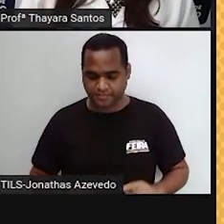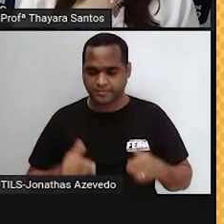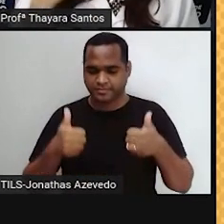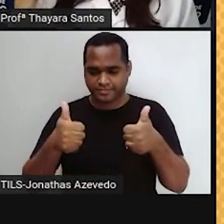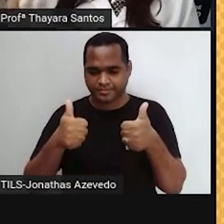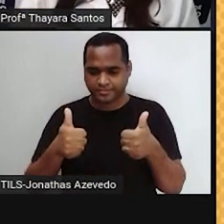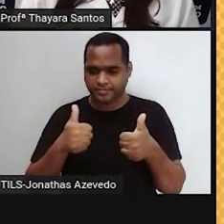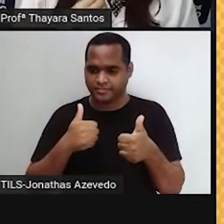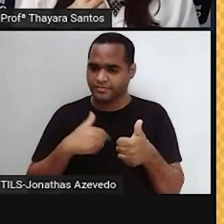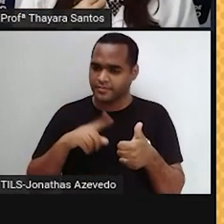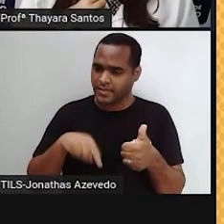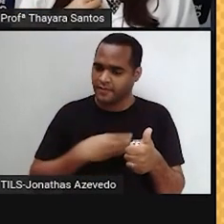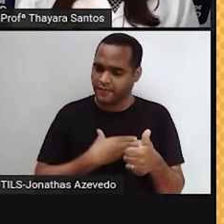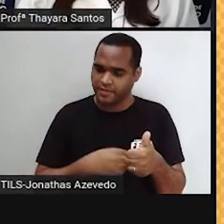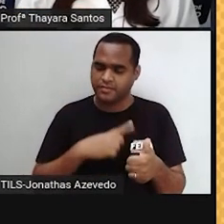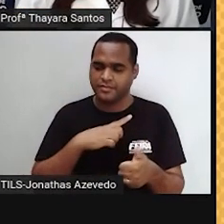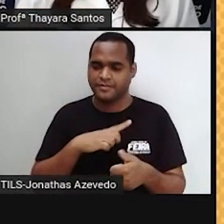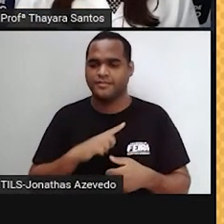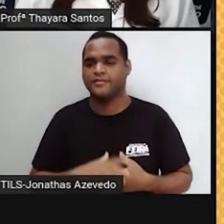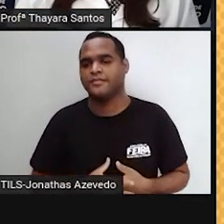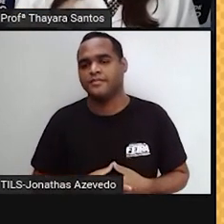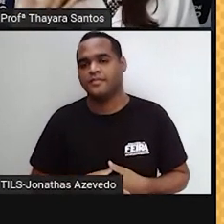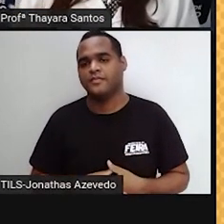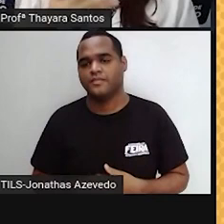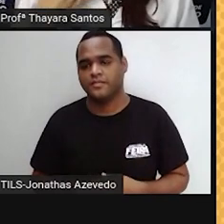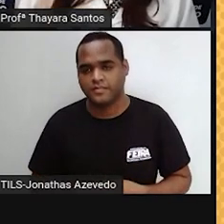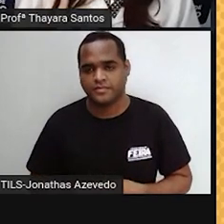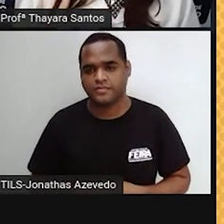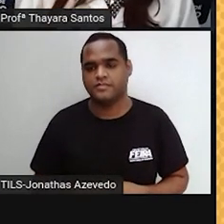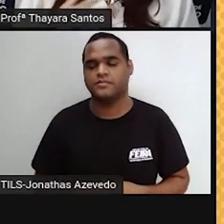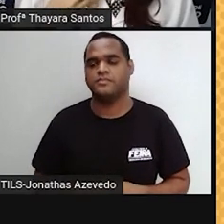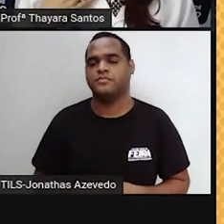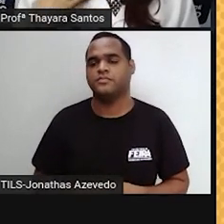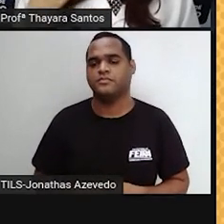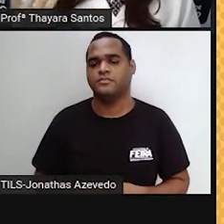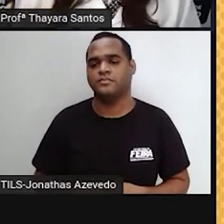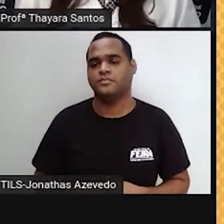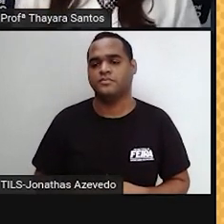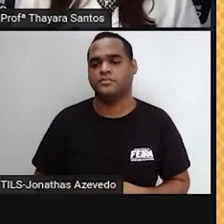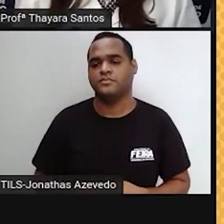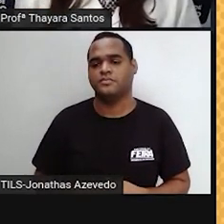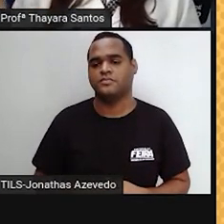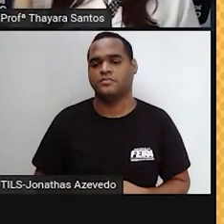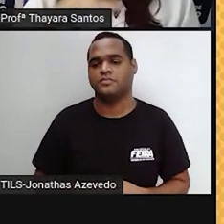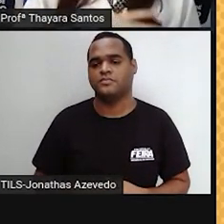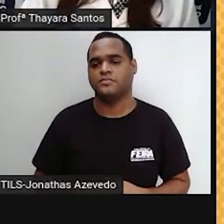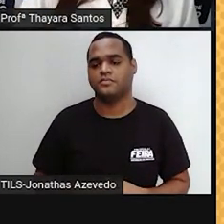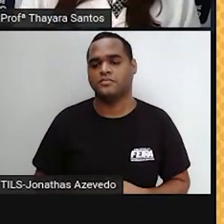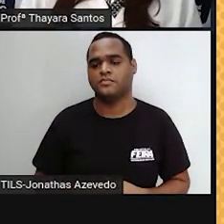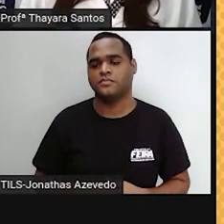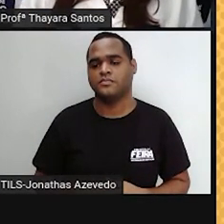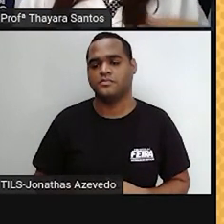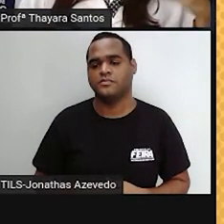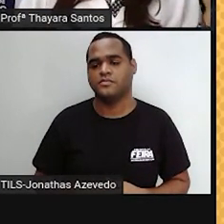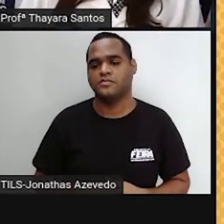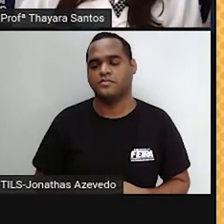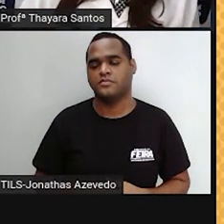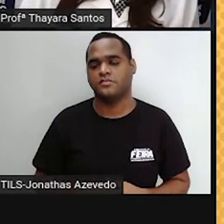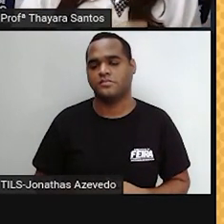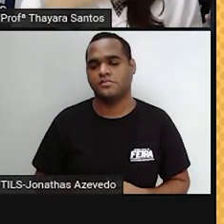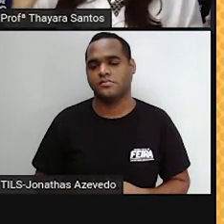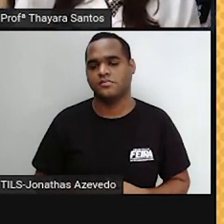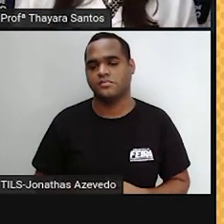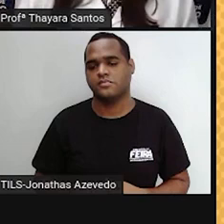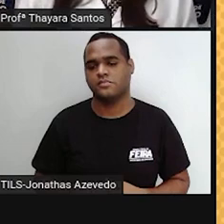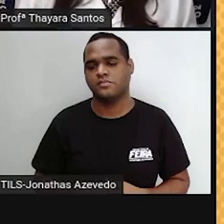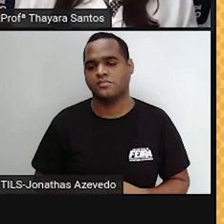filhotes, os filhos ali. Então, essa é uma diferença entre o sistema reprodutor